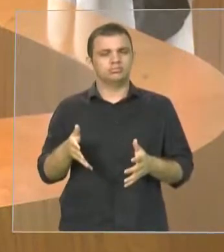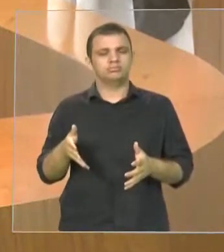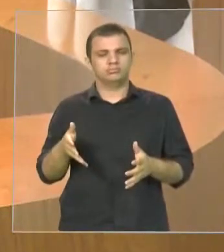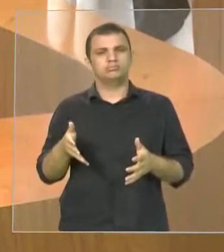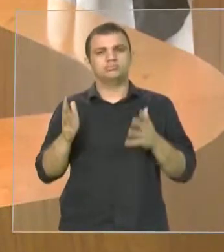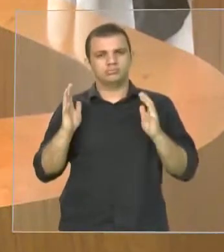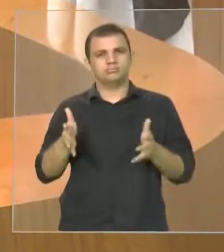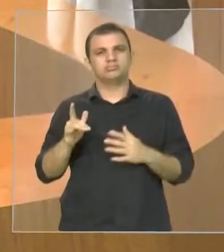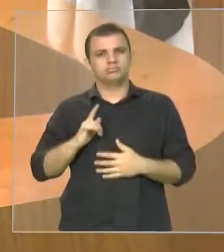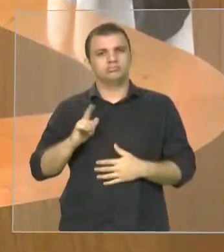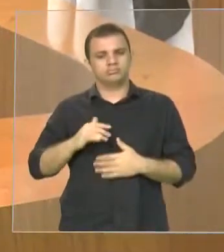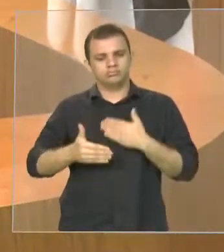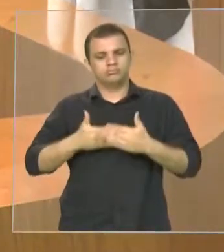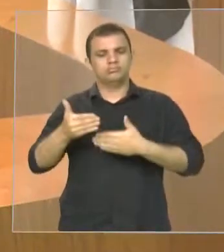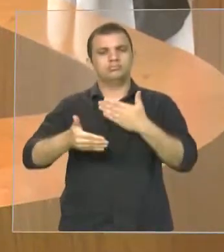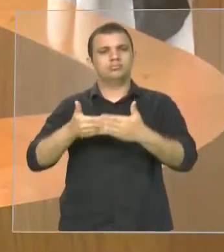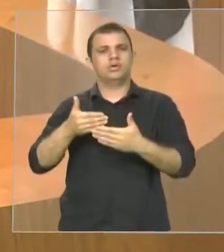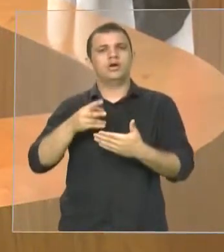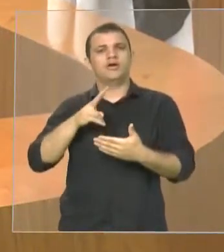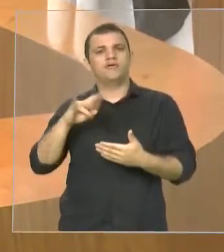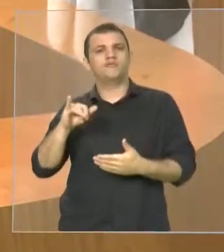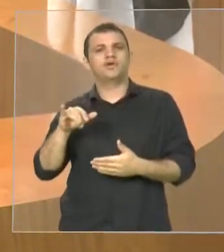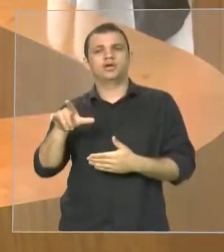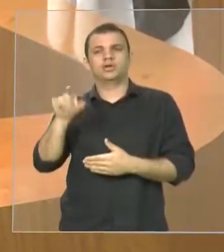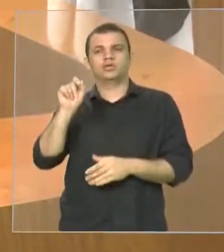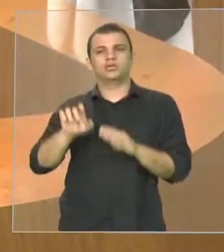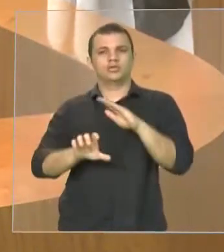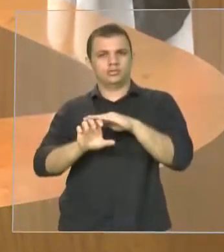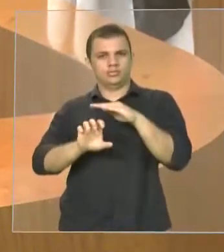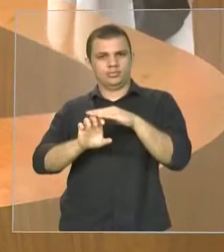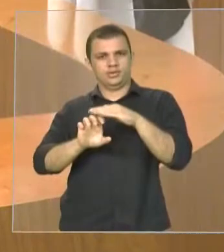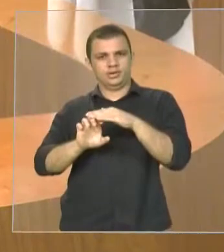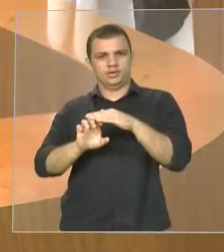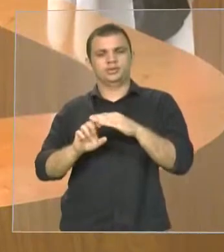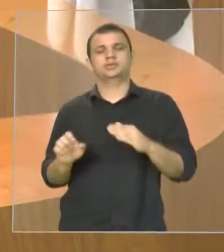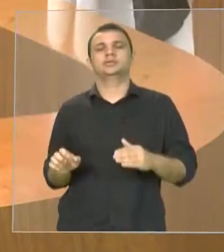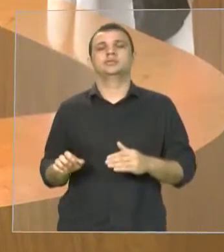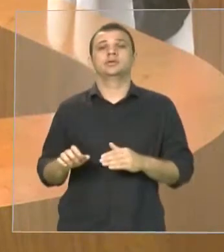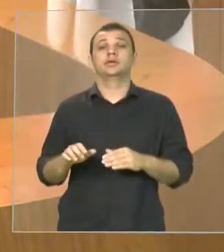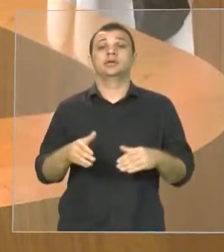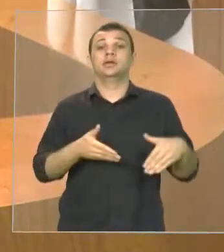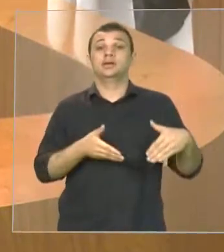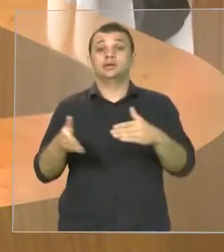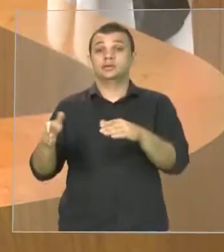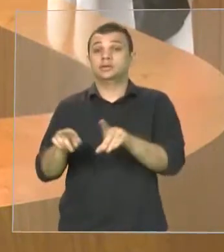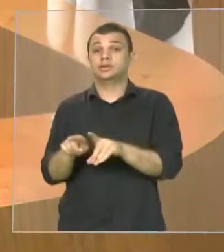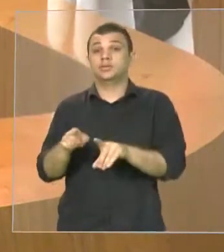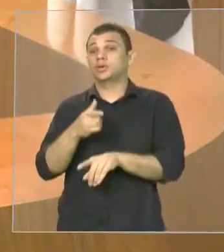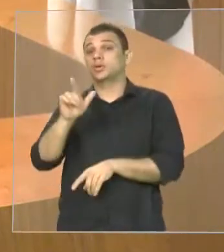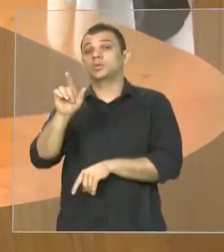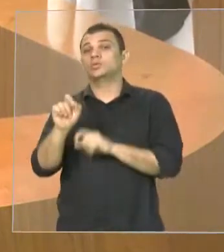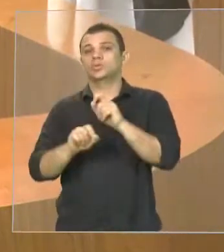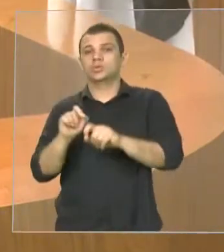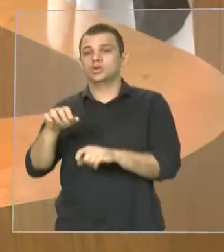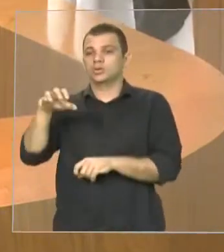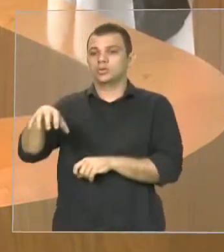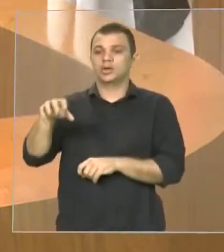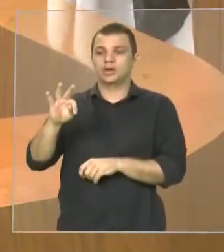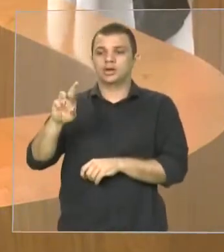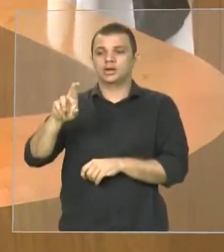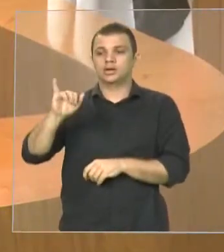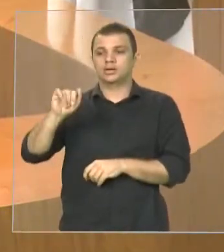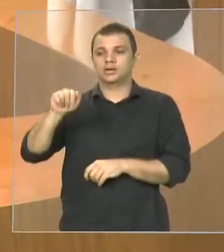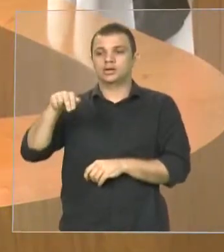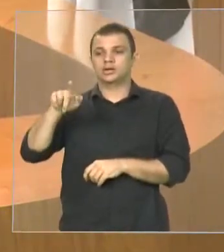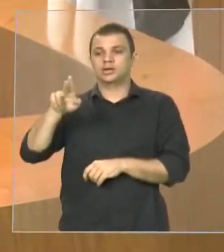em processo de licitação a nossa estrada que liga o triângulo ao 17 também fiz esse